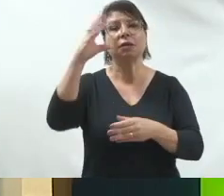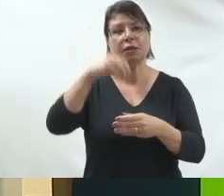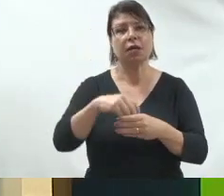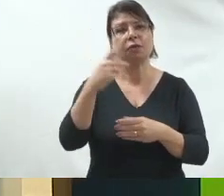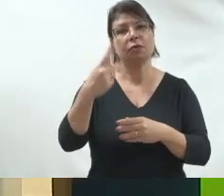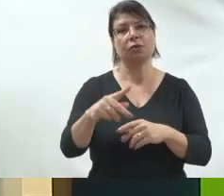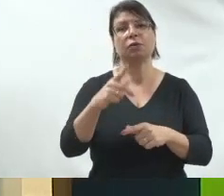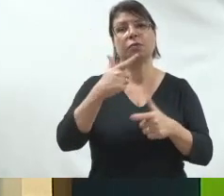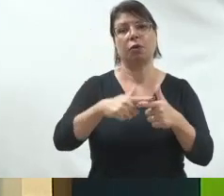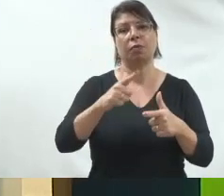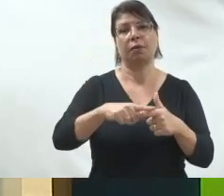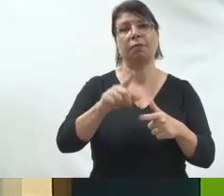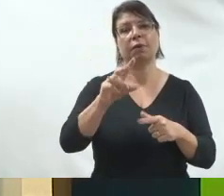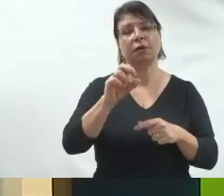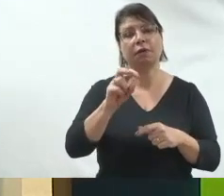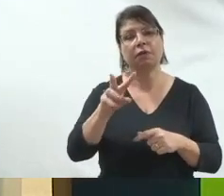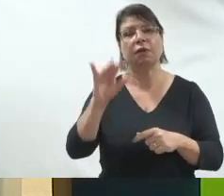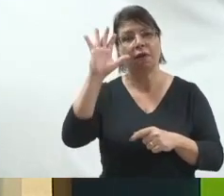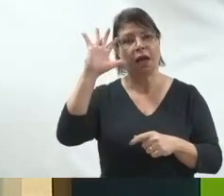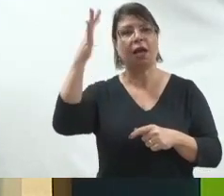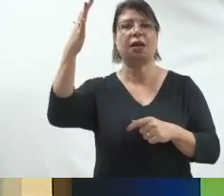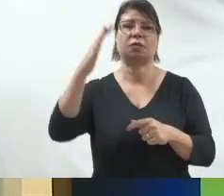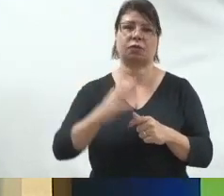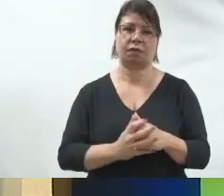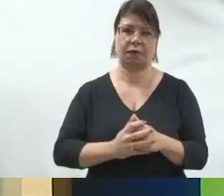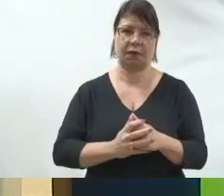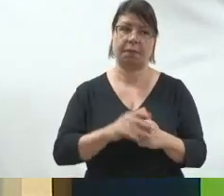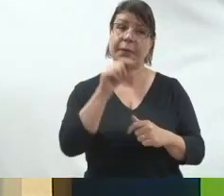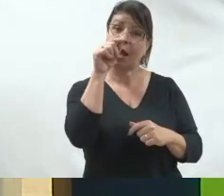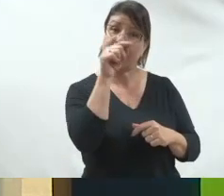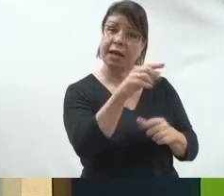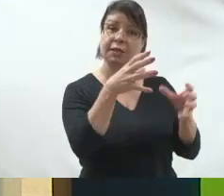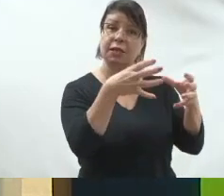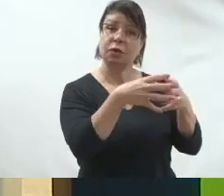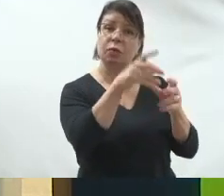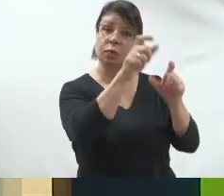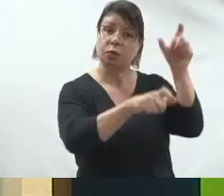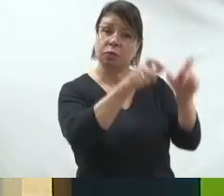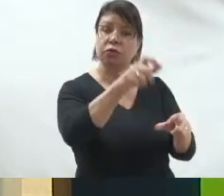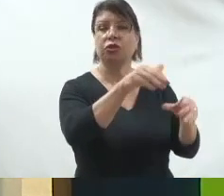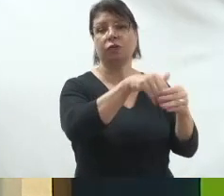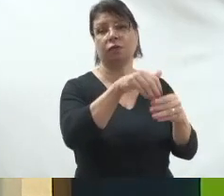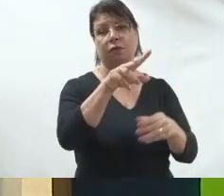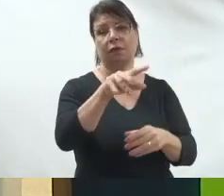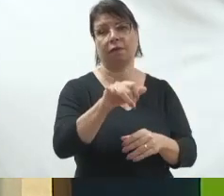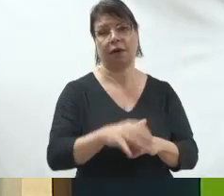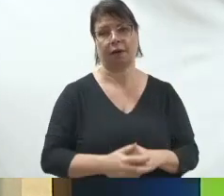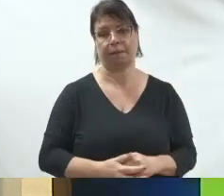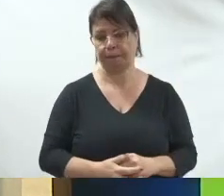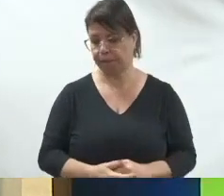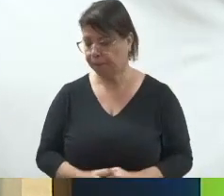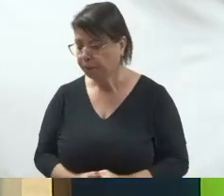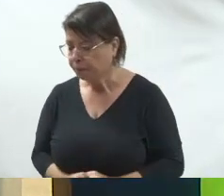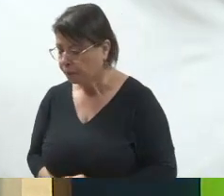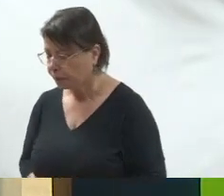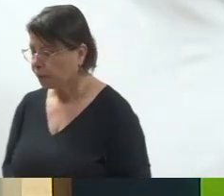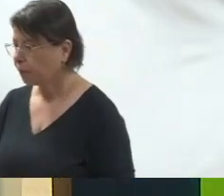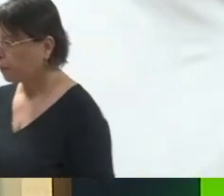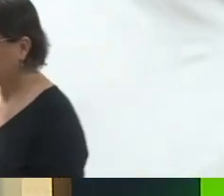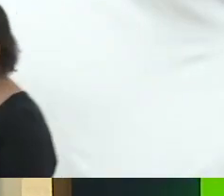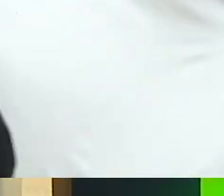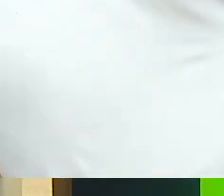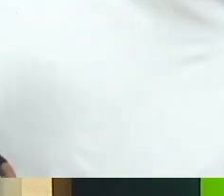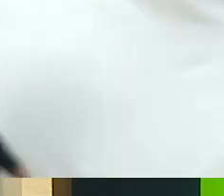do problema que você vai resolver para esse eleitor muito especificamente. Eu costumo